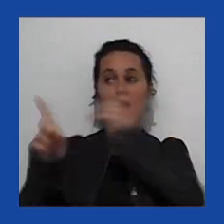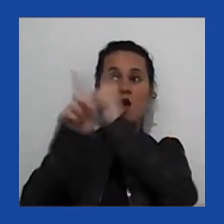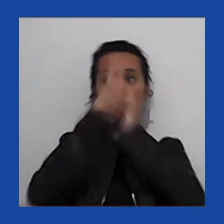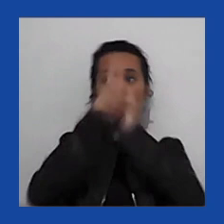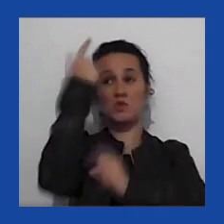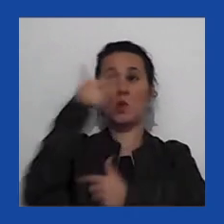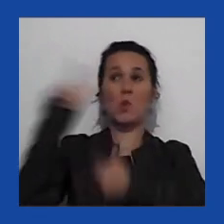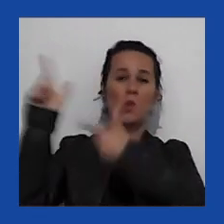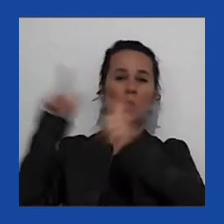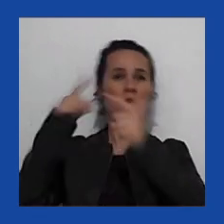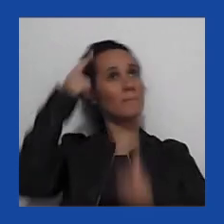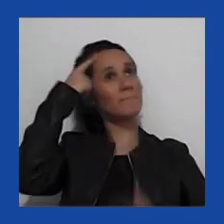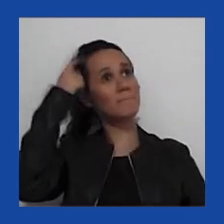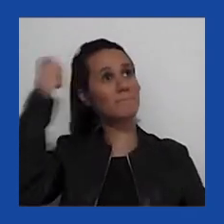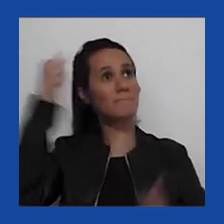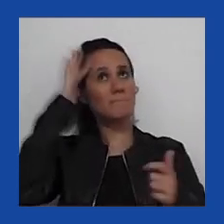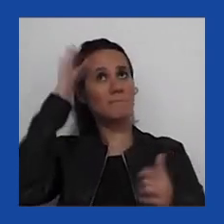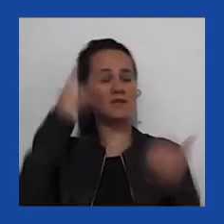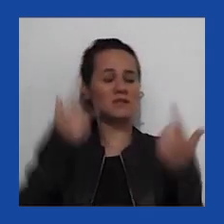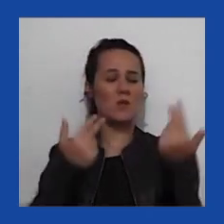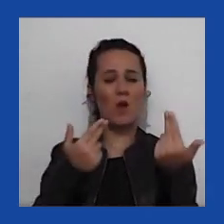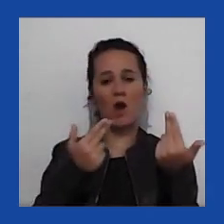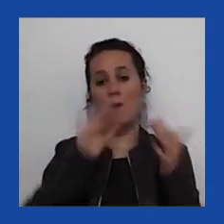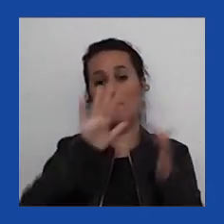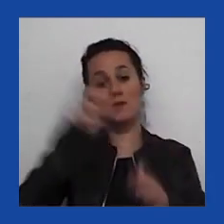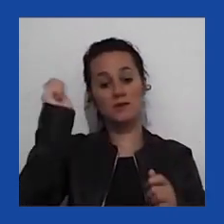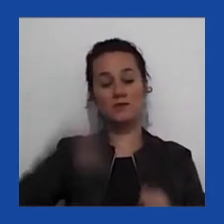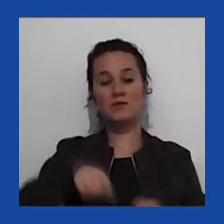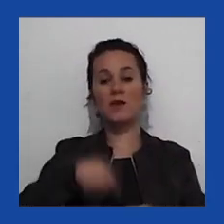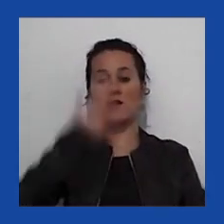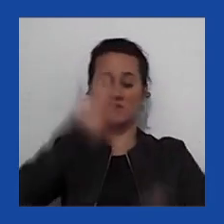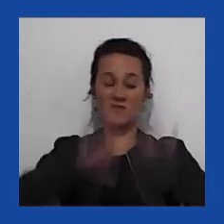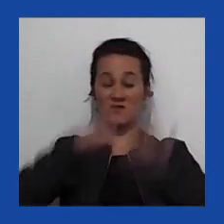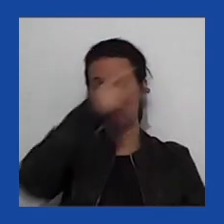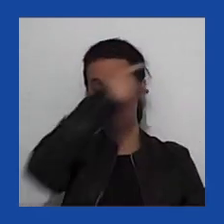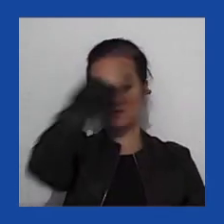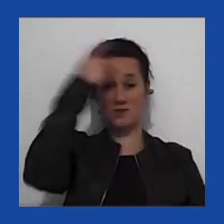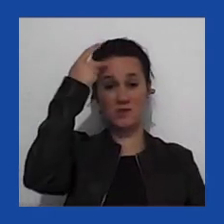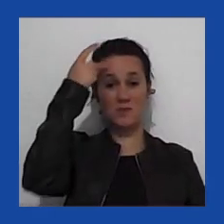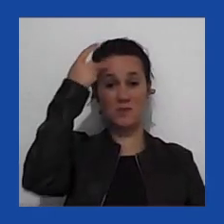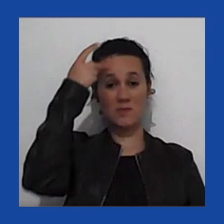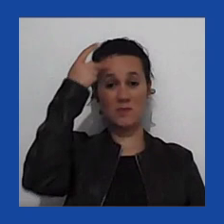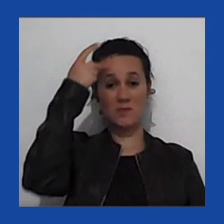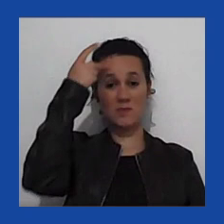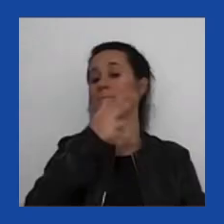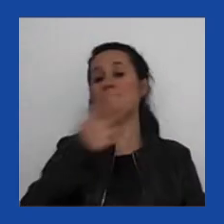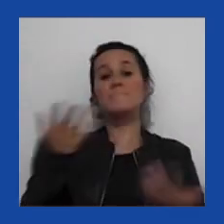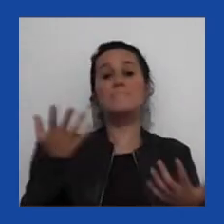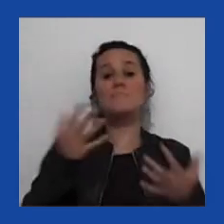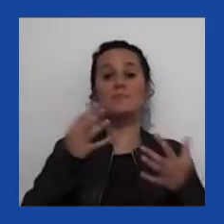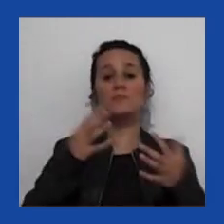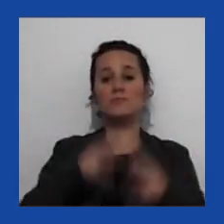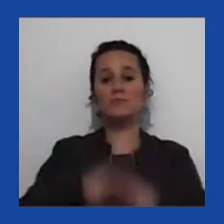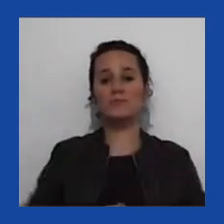as mesmas ideias, e eles vão criar uma bolha, e eles podem criar uma bolha um